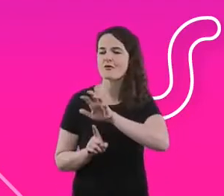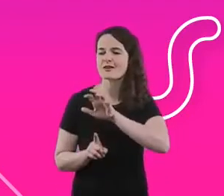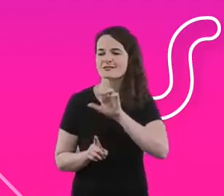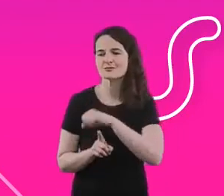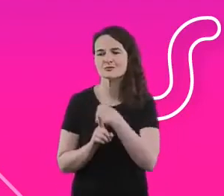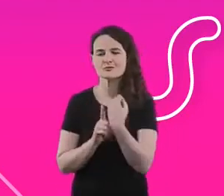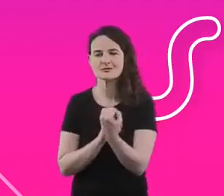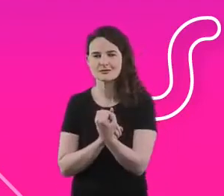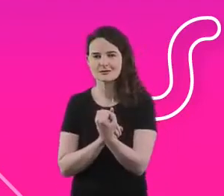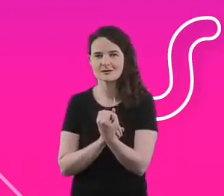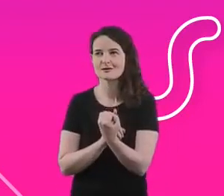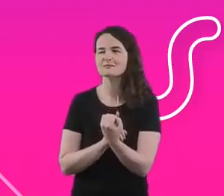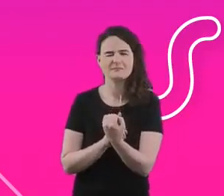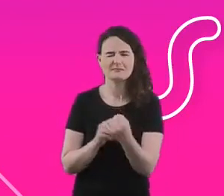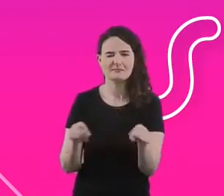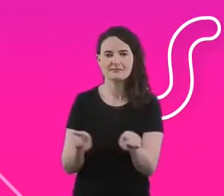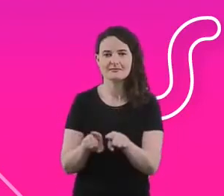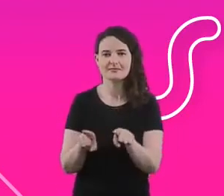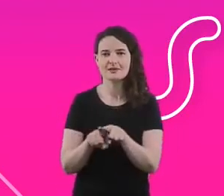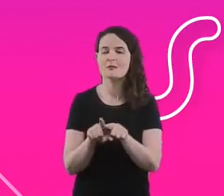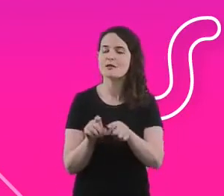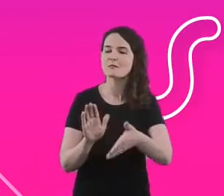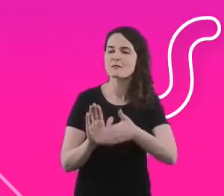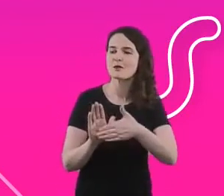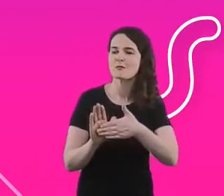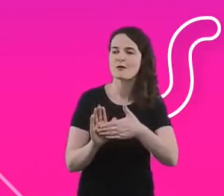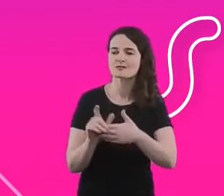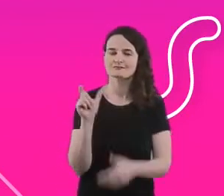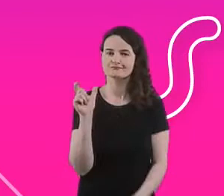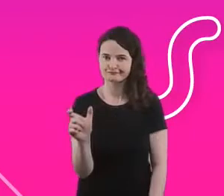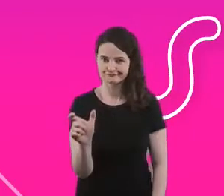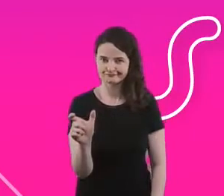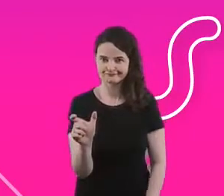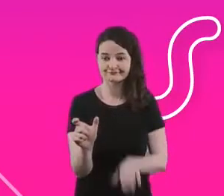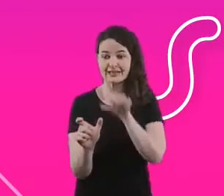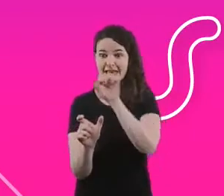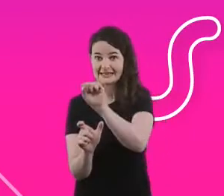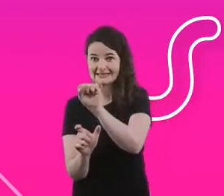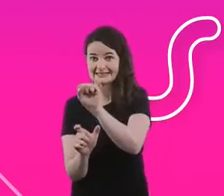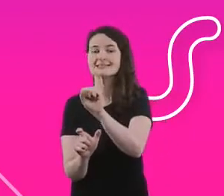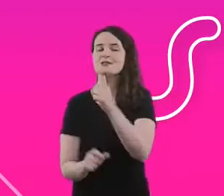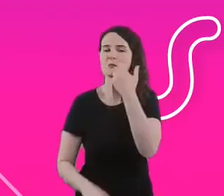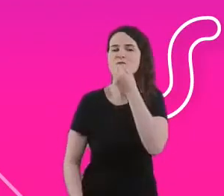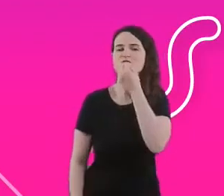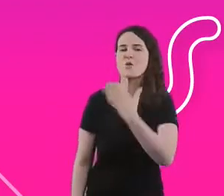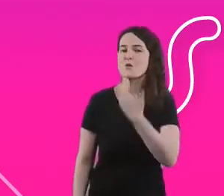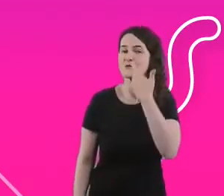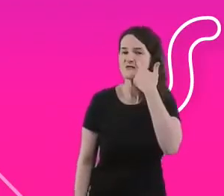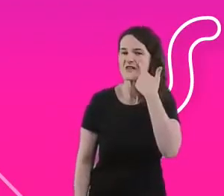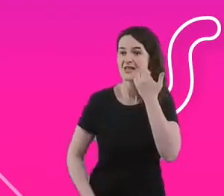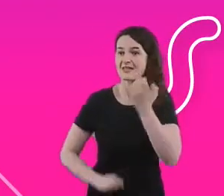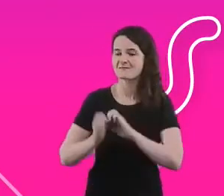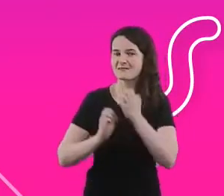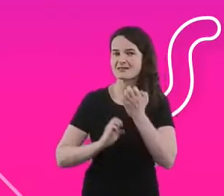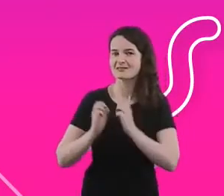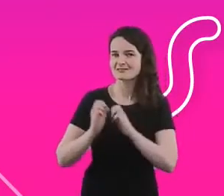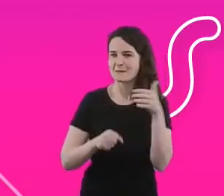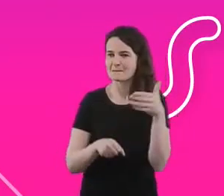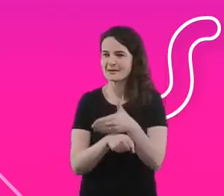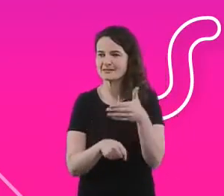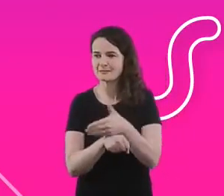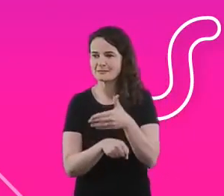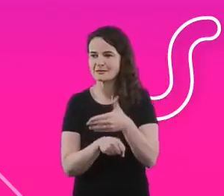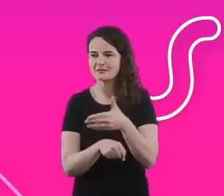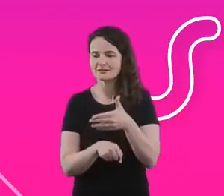também ao ESG, então a gente vê a companhia se envolvendo cada vez mais, a vê a importância de todo mundo ter que desenvolver impacto social,